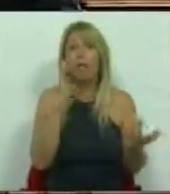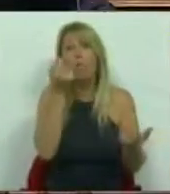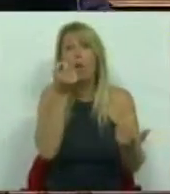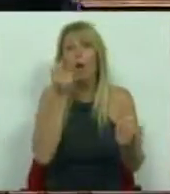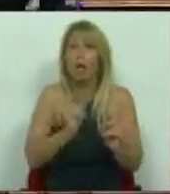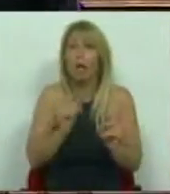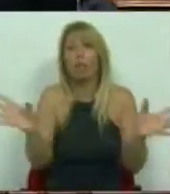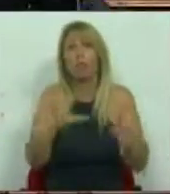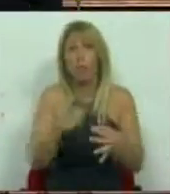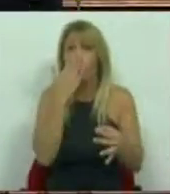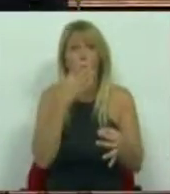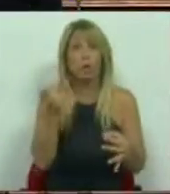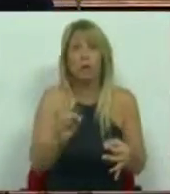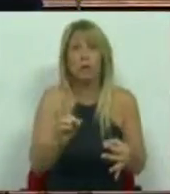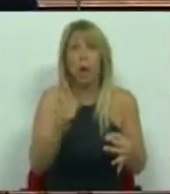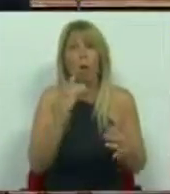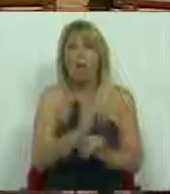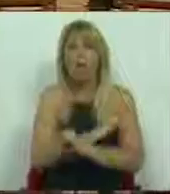não há sobrevivência da agricultura nacional. também coisa. Obrigado. Obrigado. Obrigado.